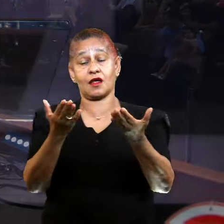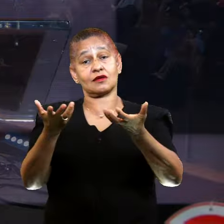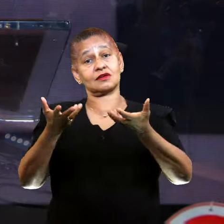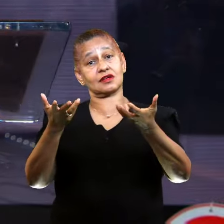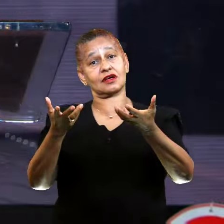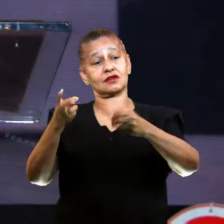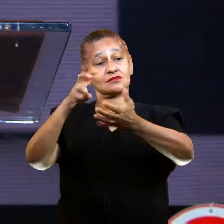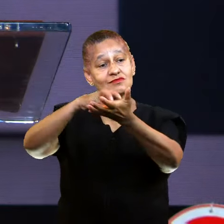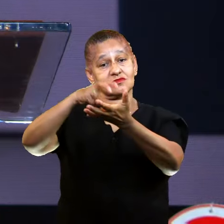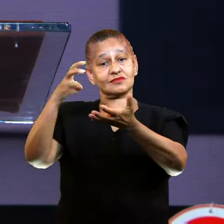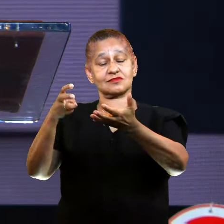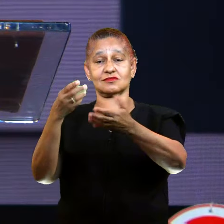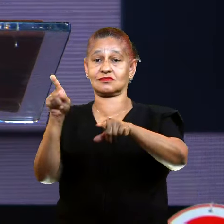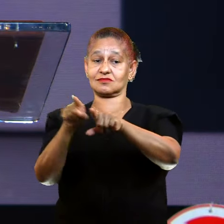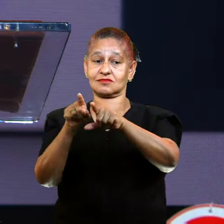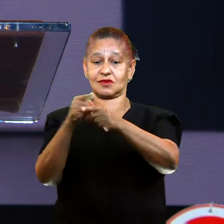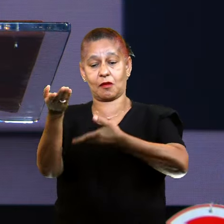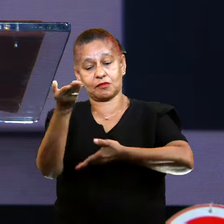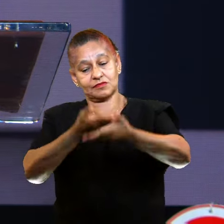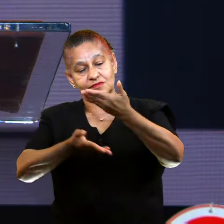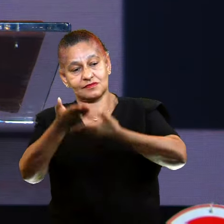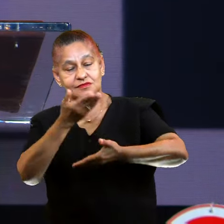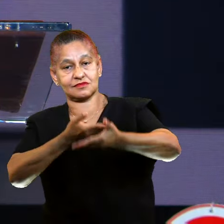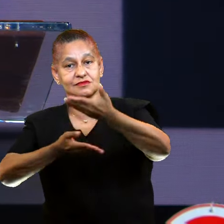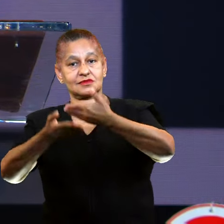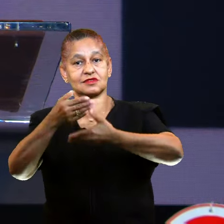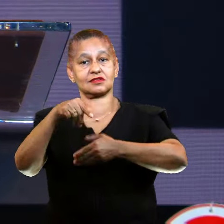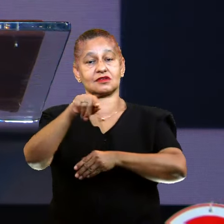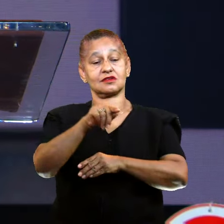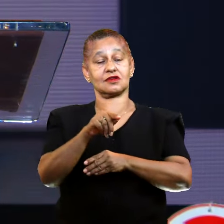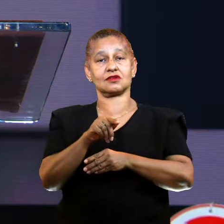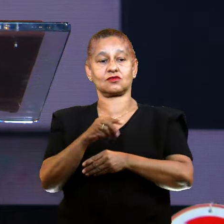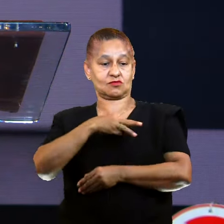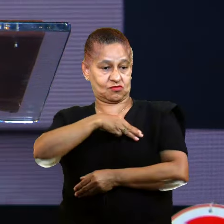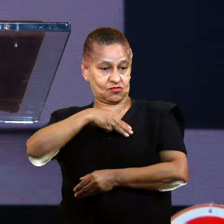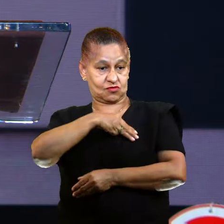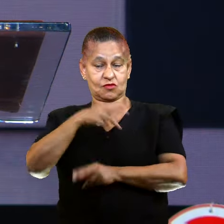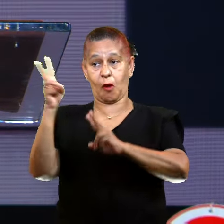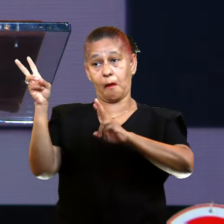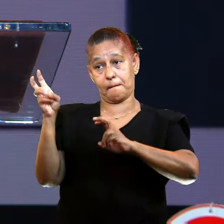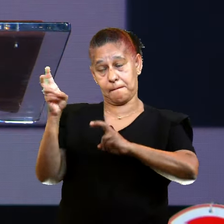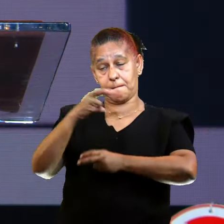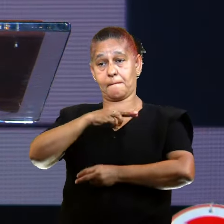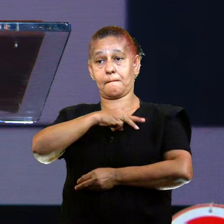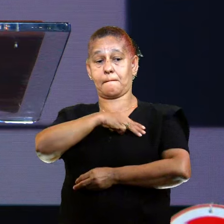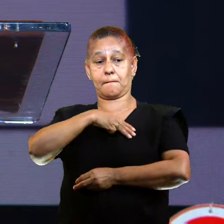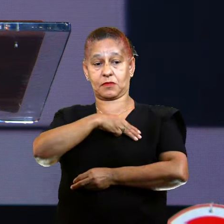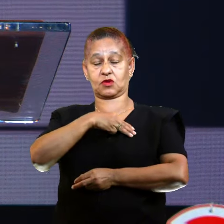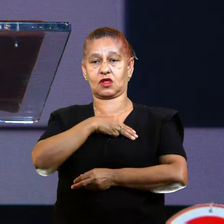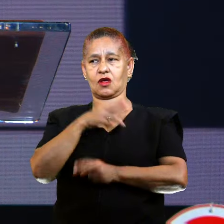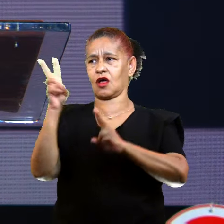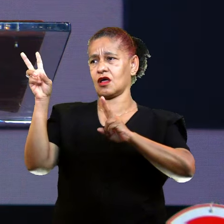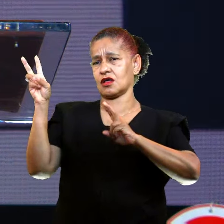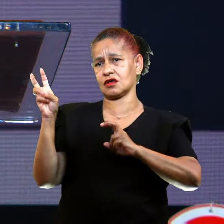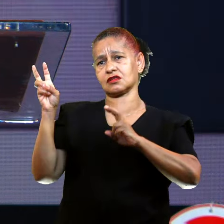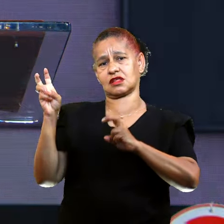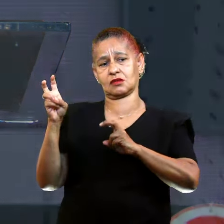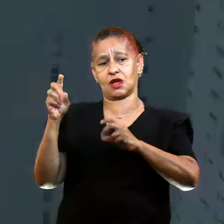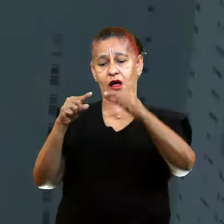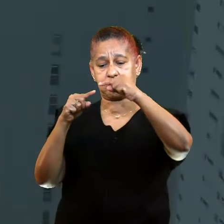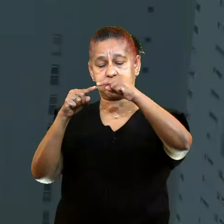manhã, poder compartilhar com você, dentro desse tema, missionar. O nosso tema, ele é a